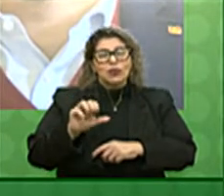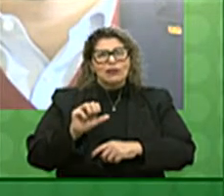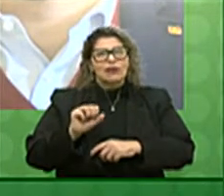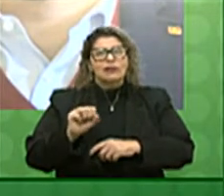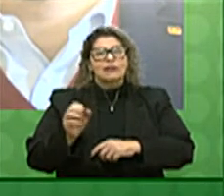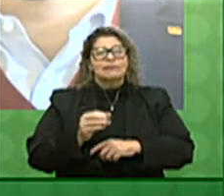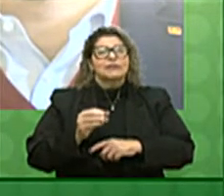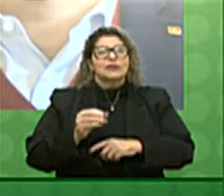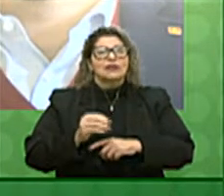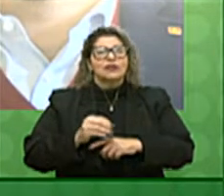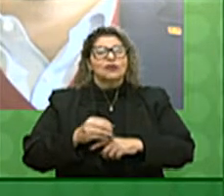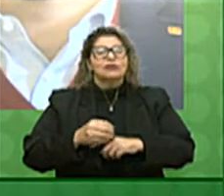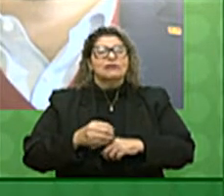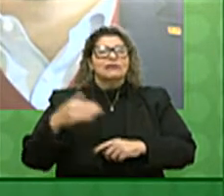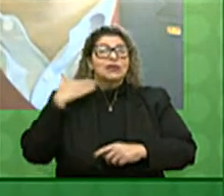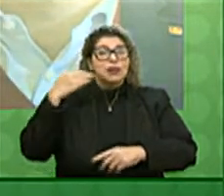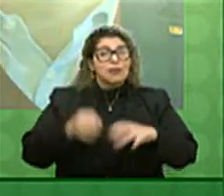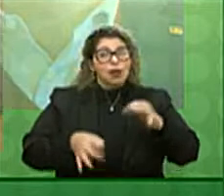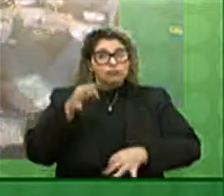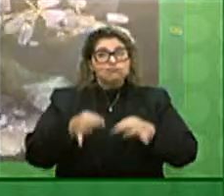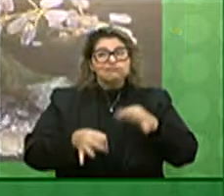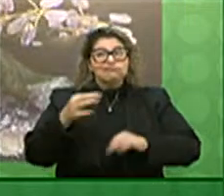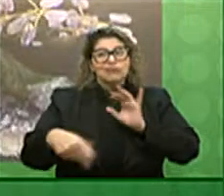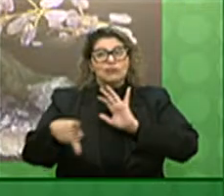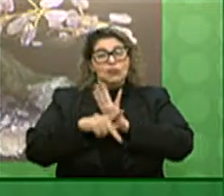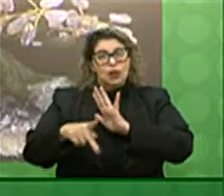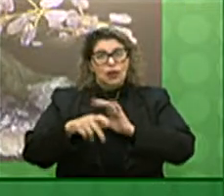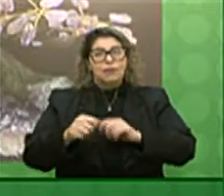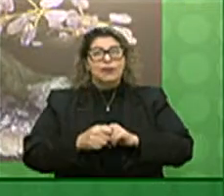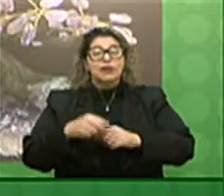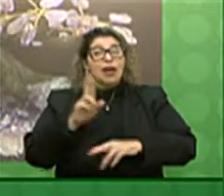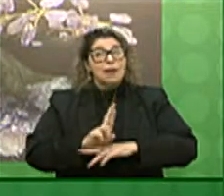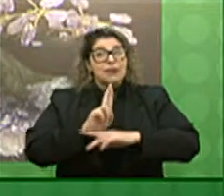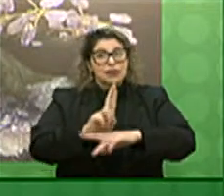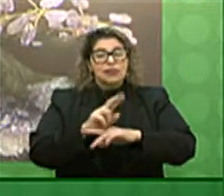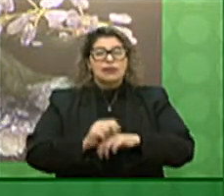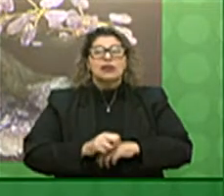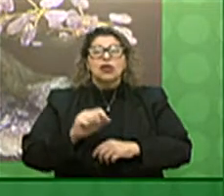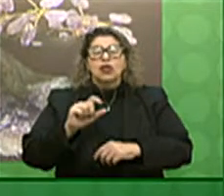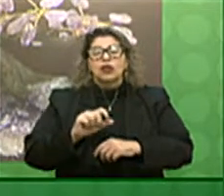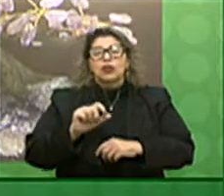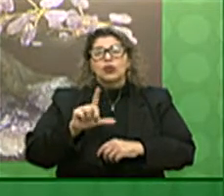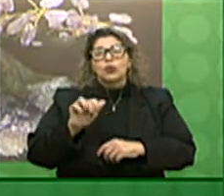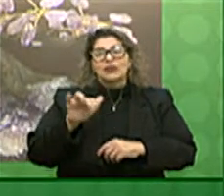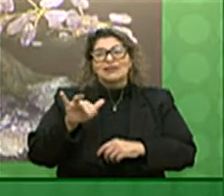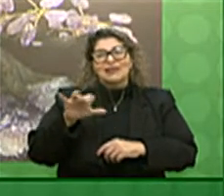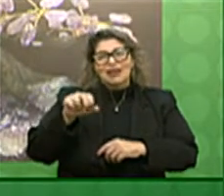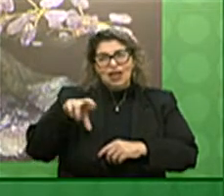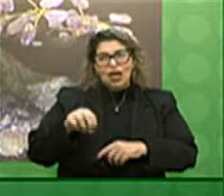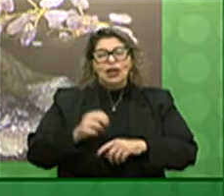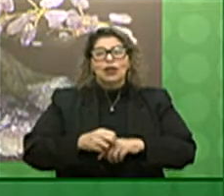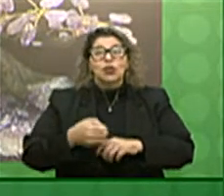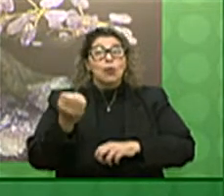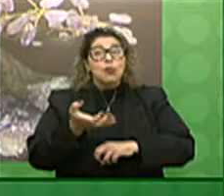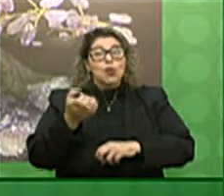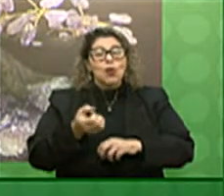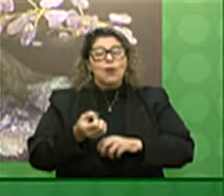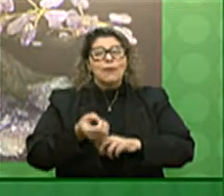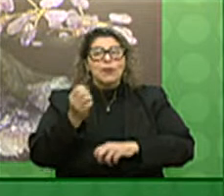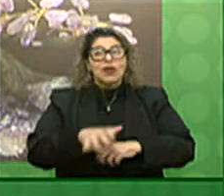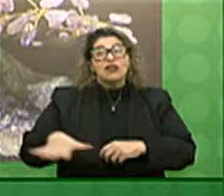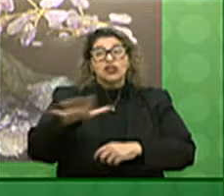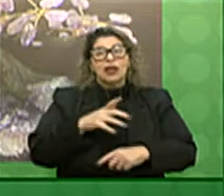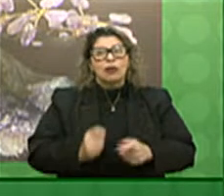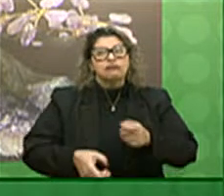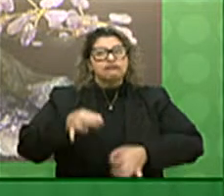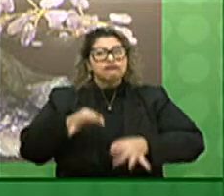Lima Moraes, do Tribunal de Justiça aqui do Rio Grande do Sul. Da mesma forma, o doutor Fabiano Dallazen, procurador-geral de Justiça, Antônio Flávio de